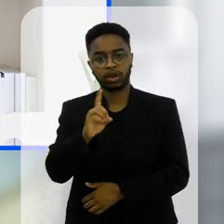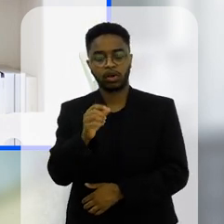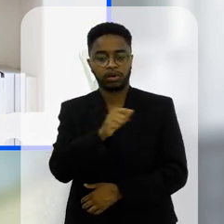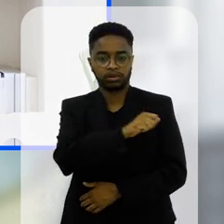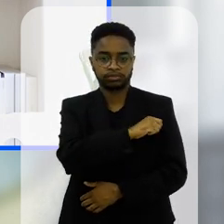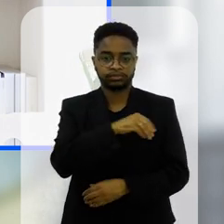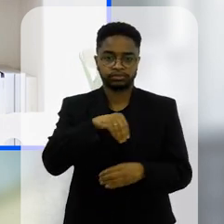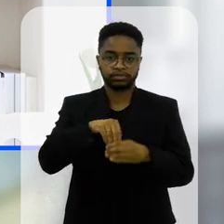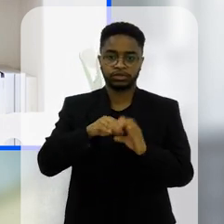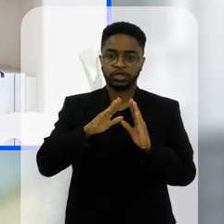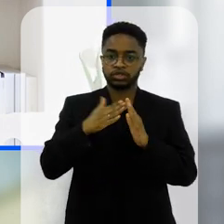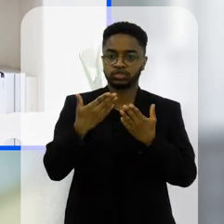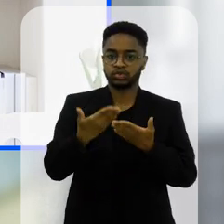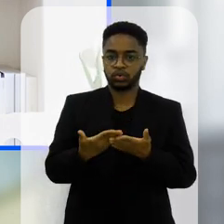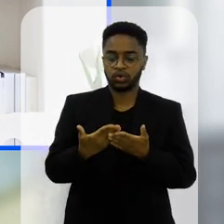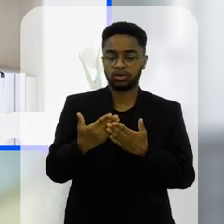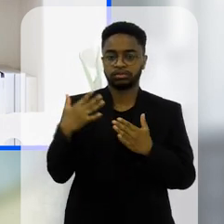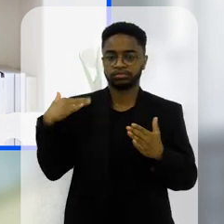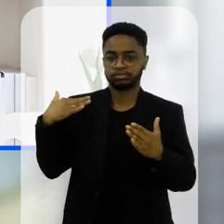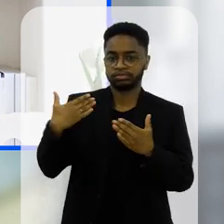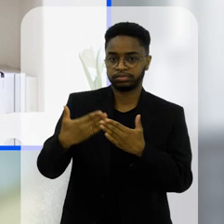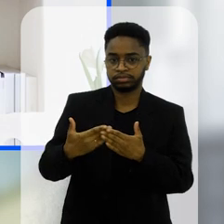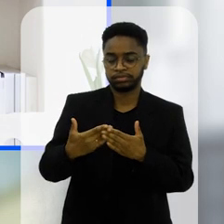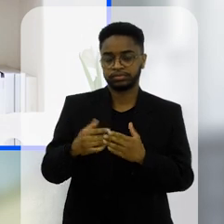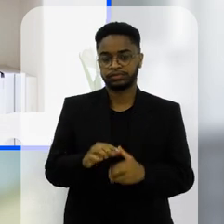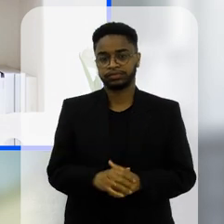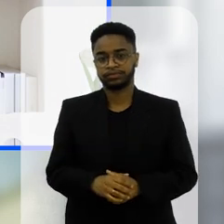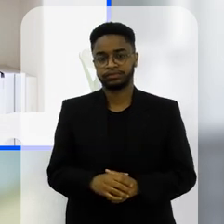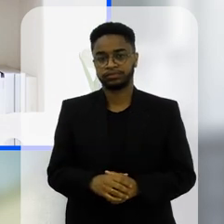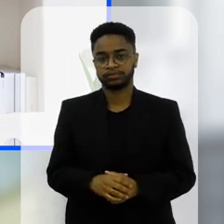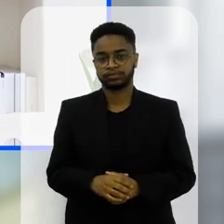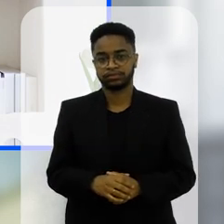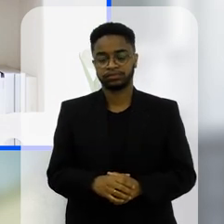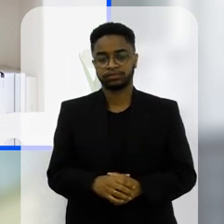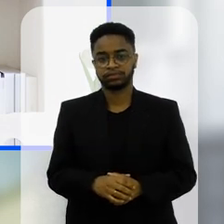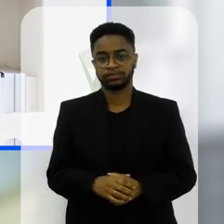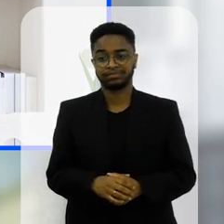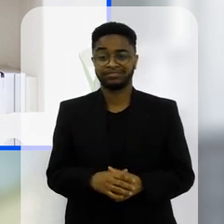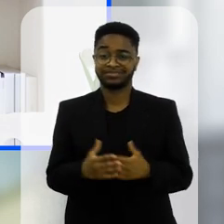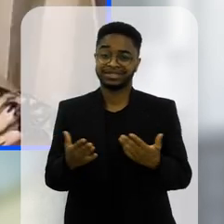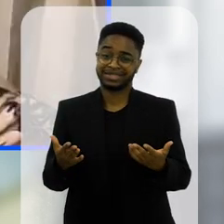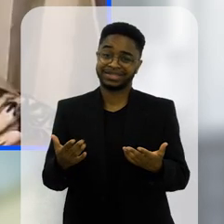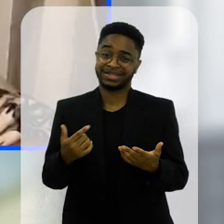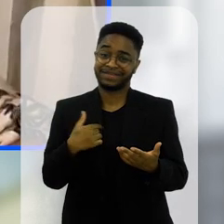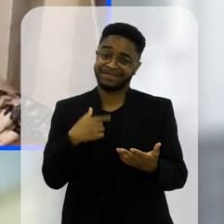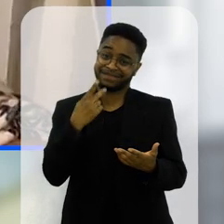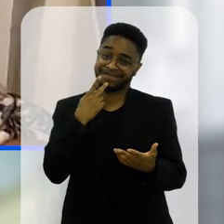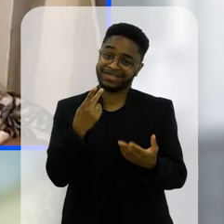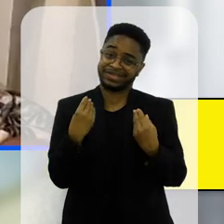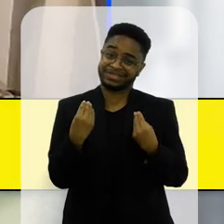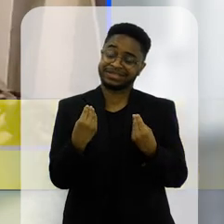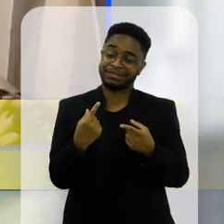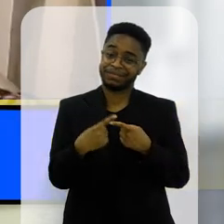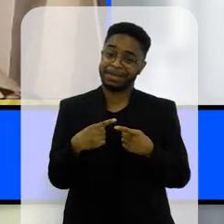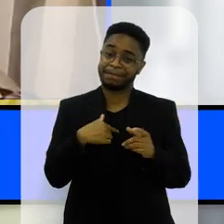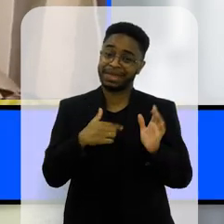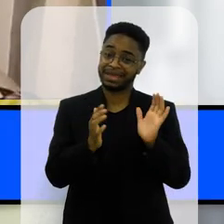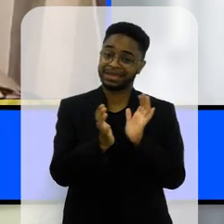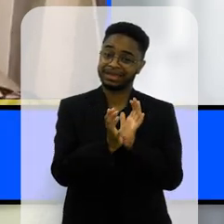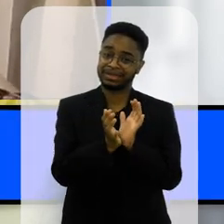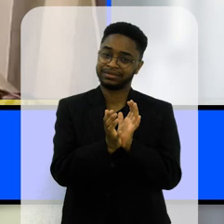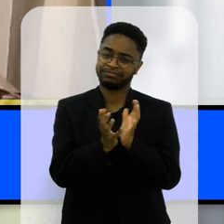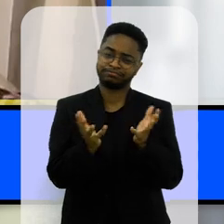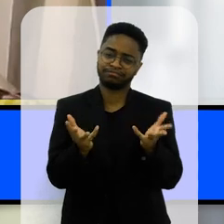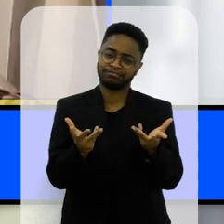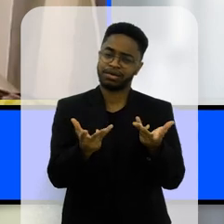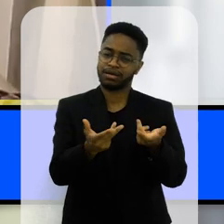desempenho dos alunos em sala de aula desde a proibição do uso de celular ah eu sou suspeita pra falar né porque minha